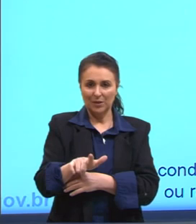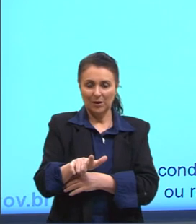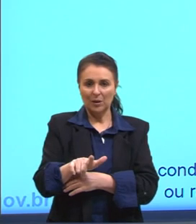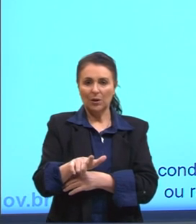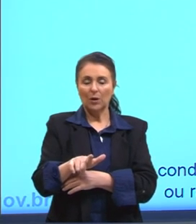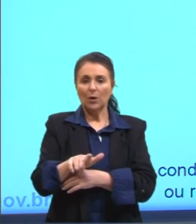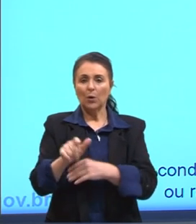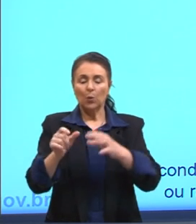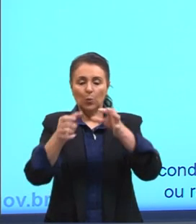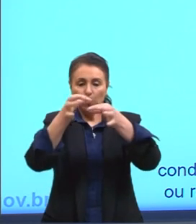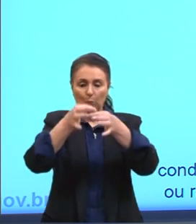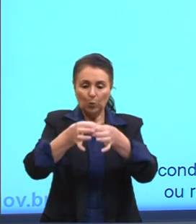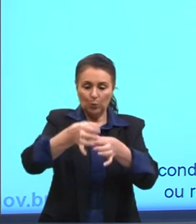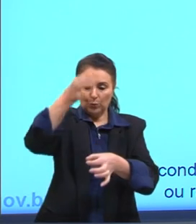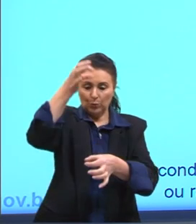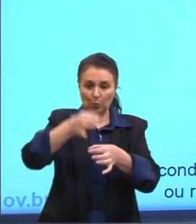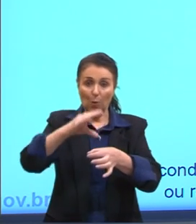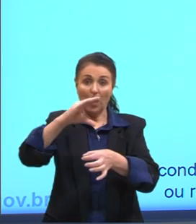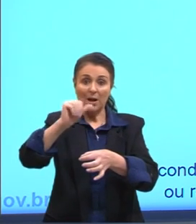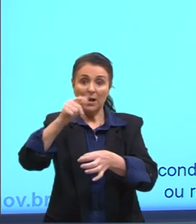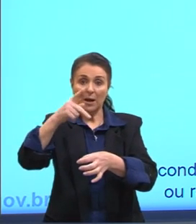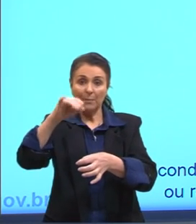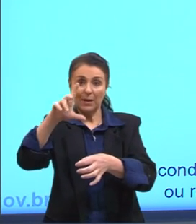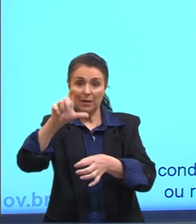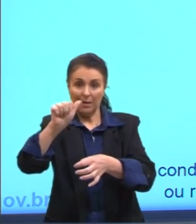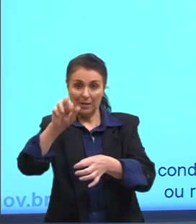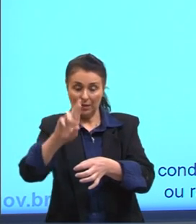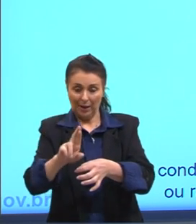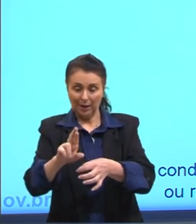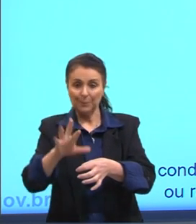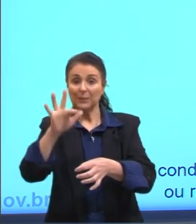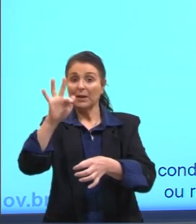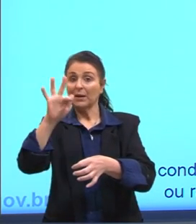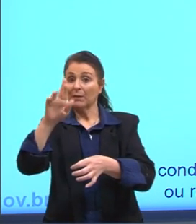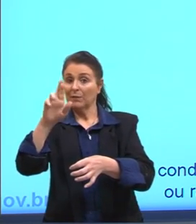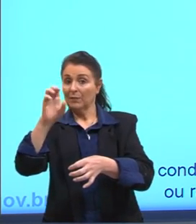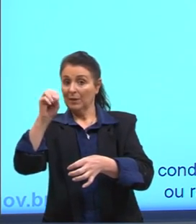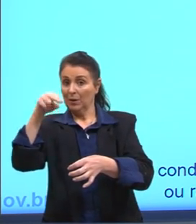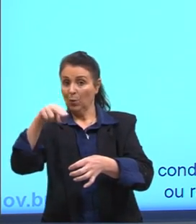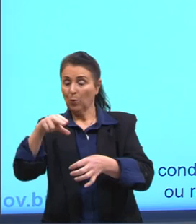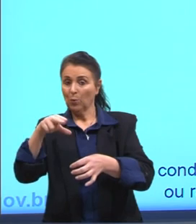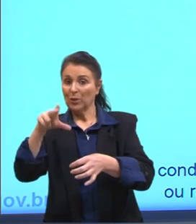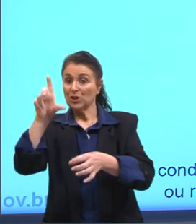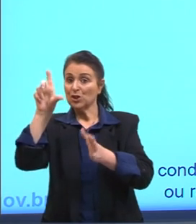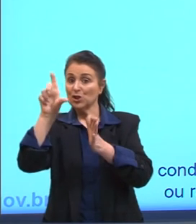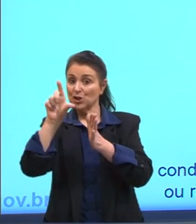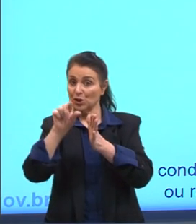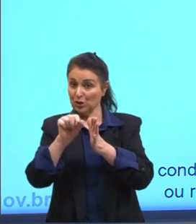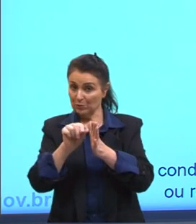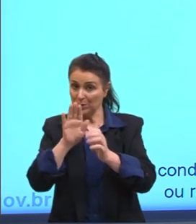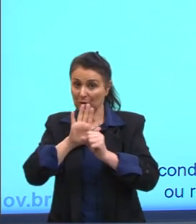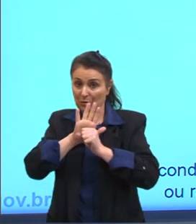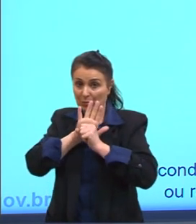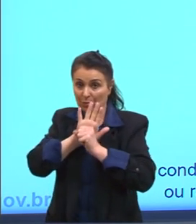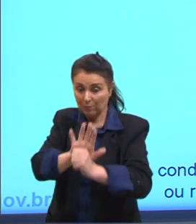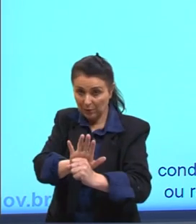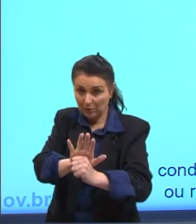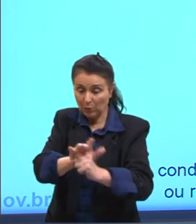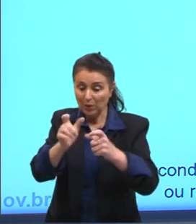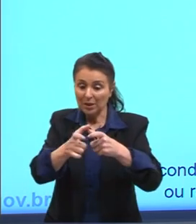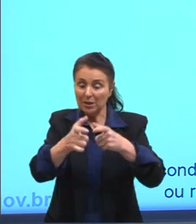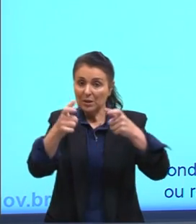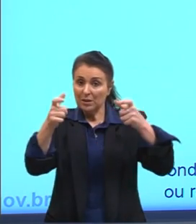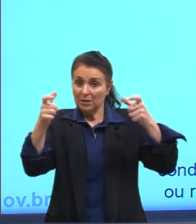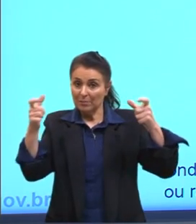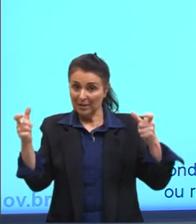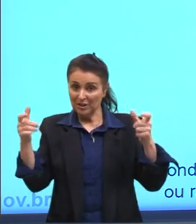atravessar o tubo capilar, o freon tem a sua pressão diminuída e se expande à medida que atinge a